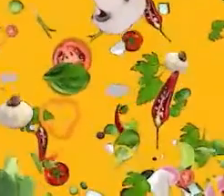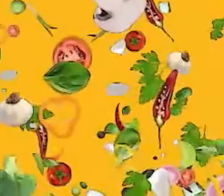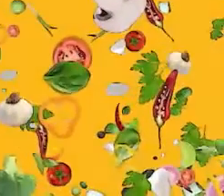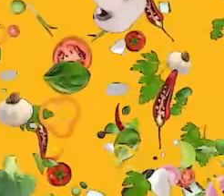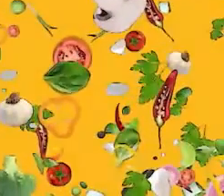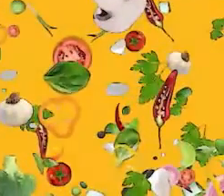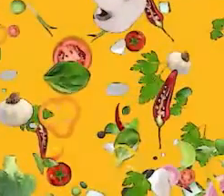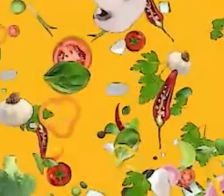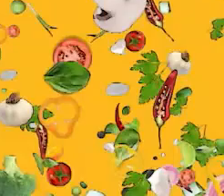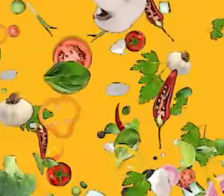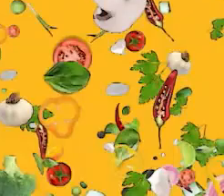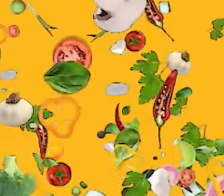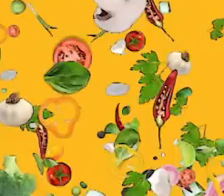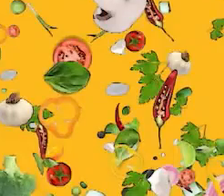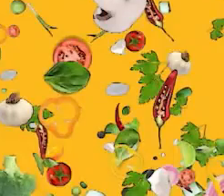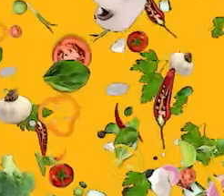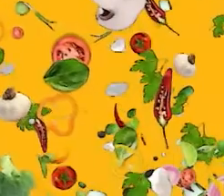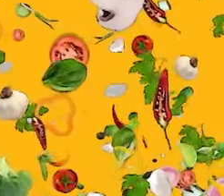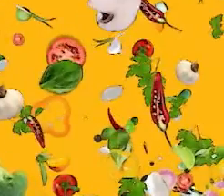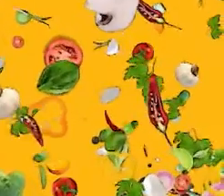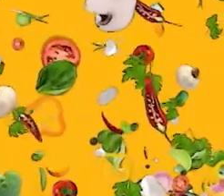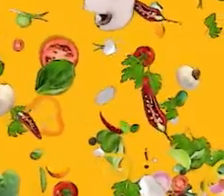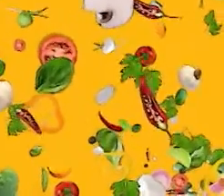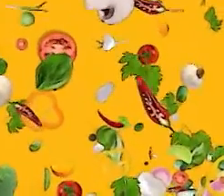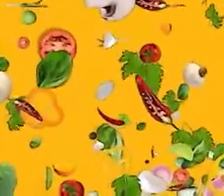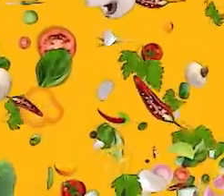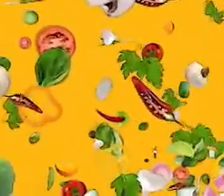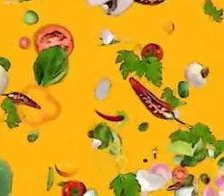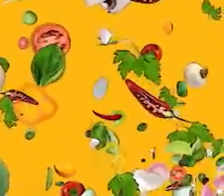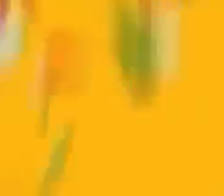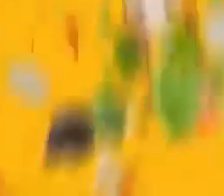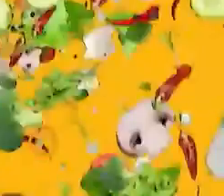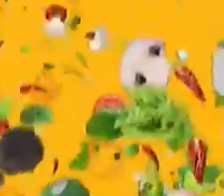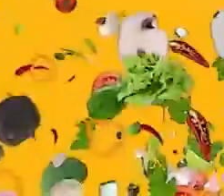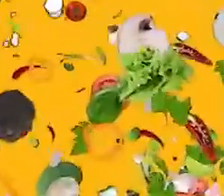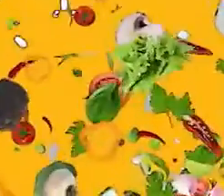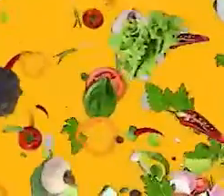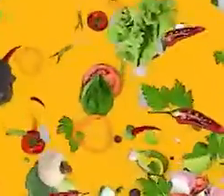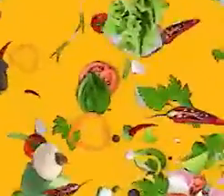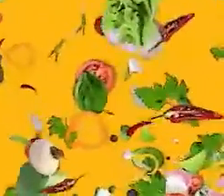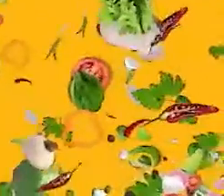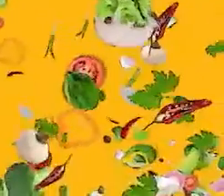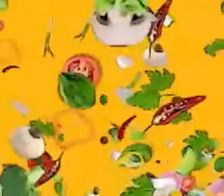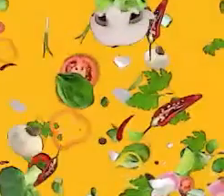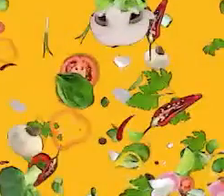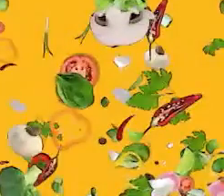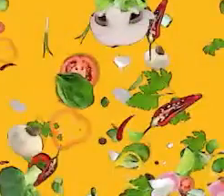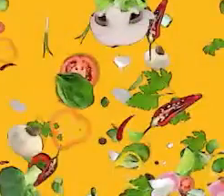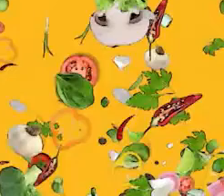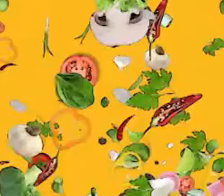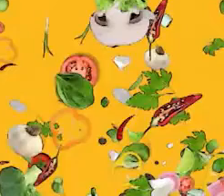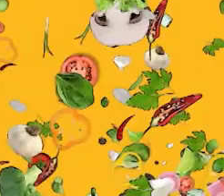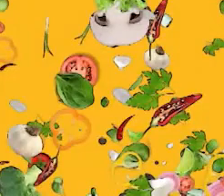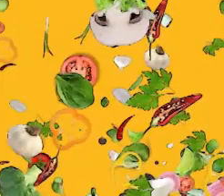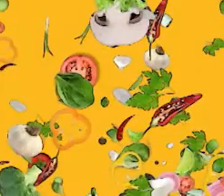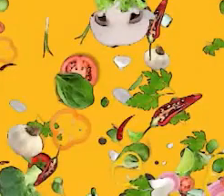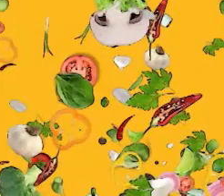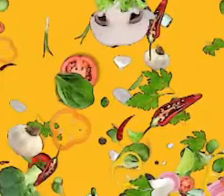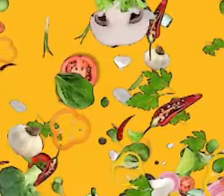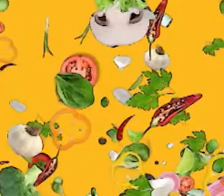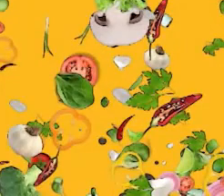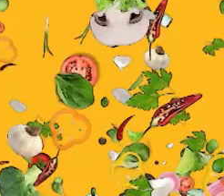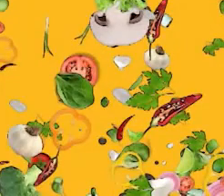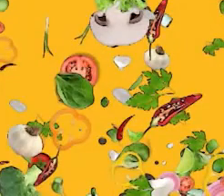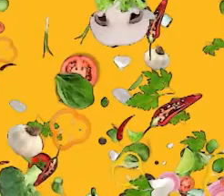6 cavidades de mini ovos de 50 gramas para o recheio você vai usar brigadeiro ou doce de